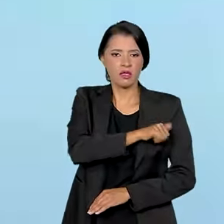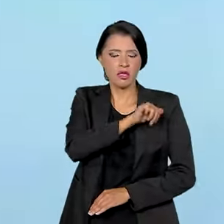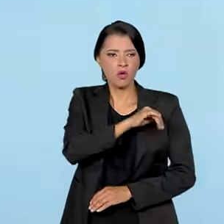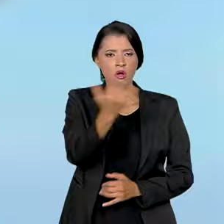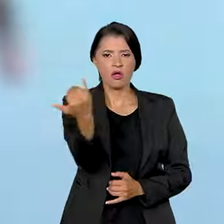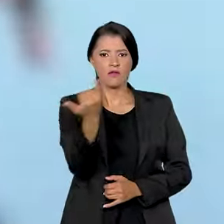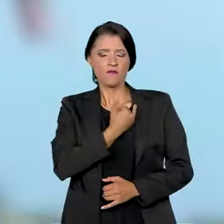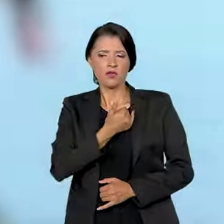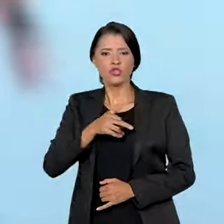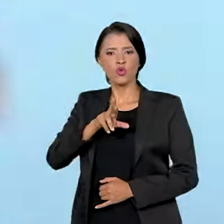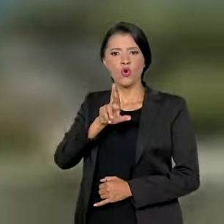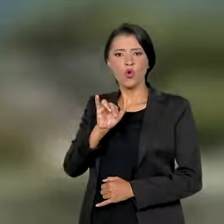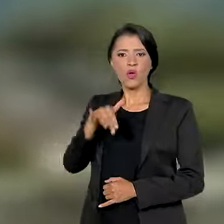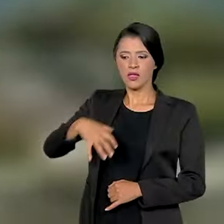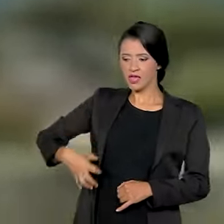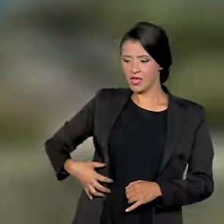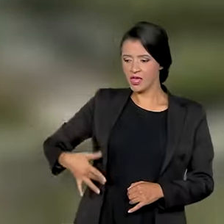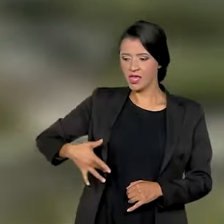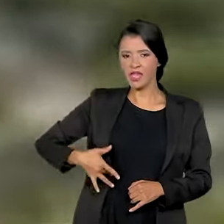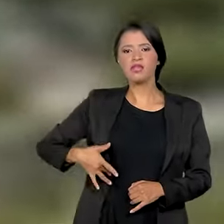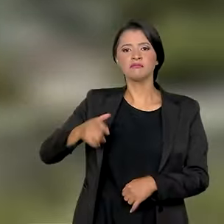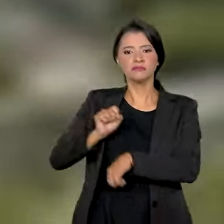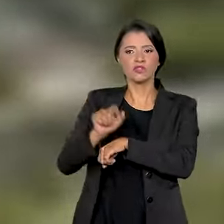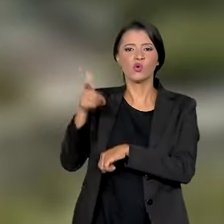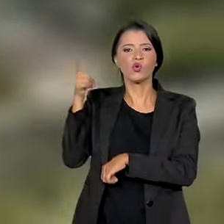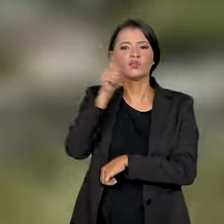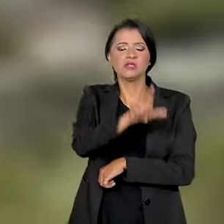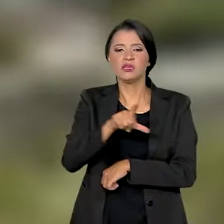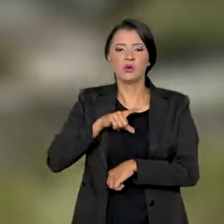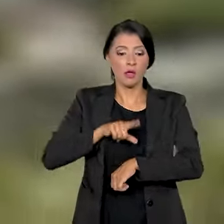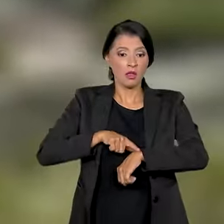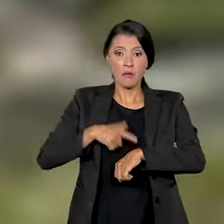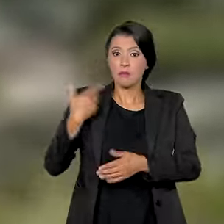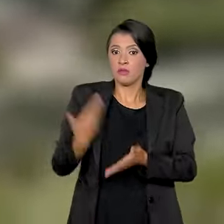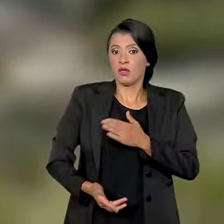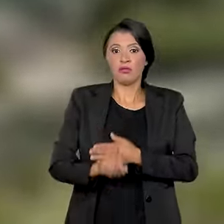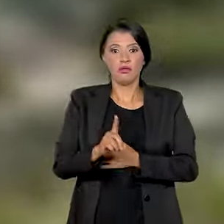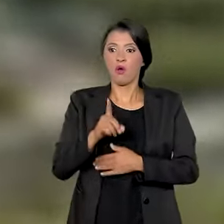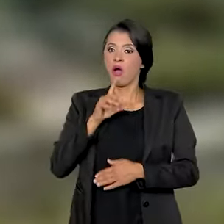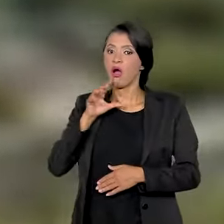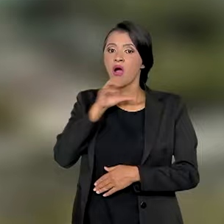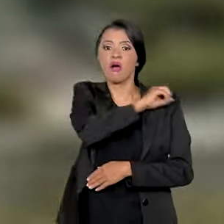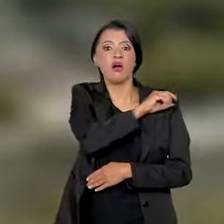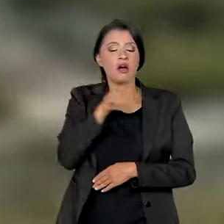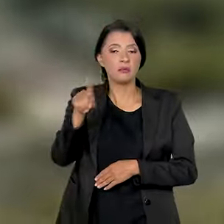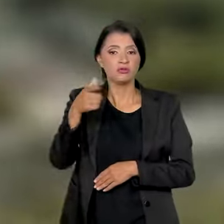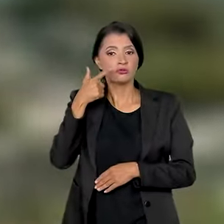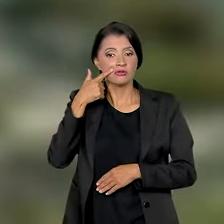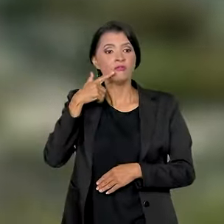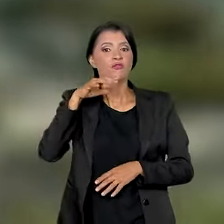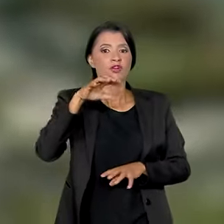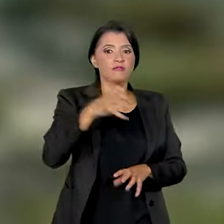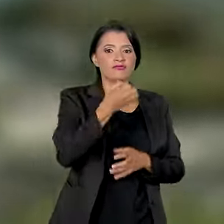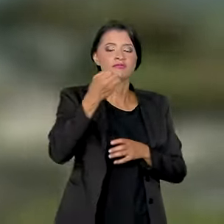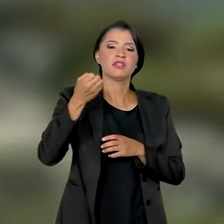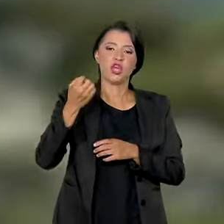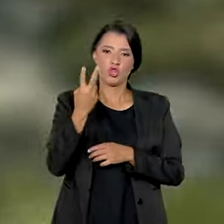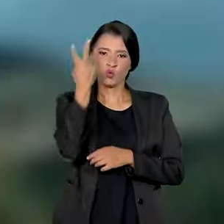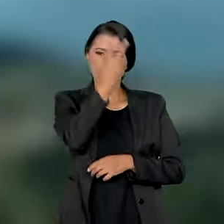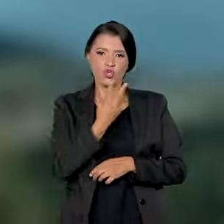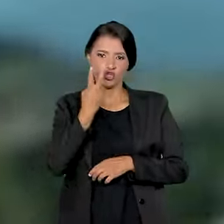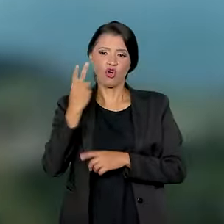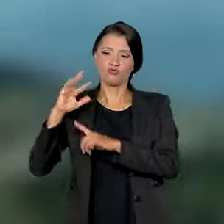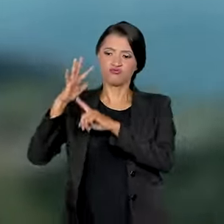chegou o aviso de que o rio tão esperado o aguardava. Não havia tempo a perder. O jeito foi resgatá-lo.